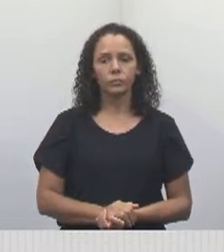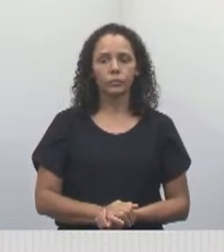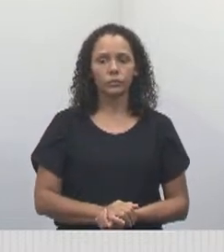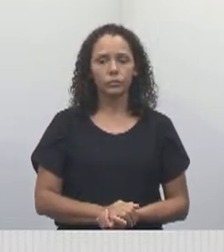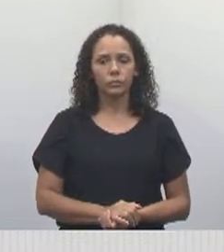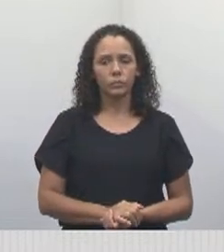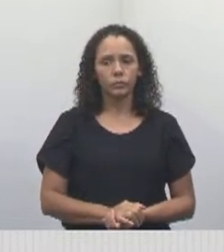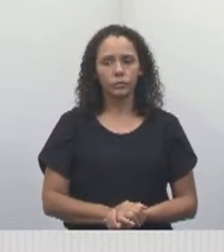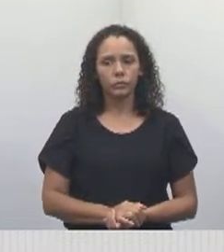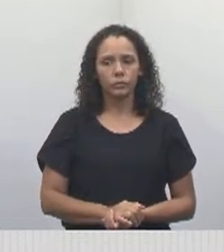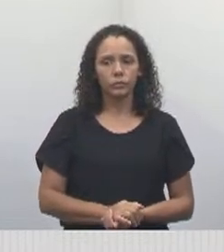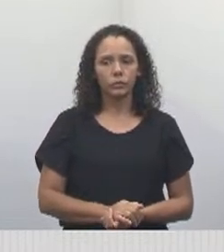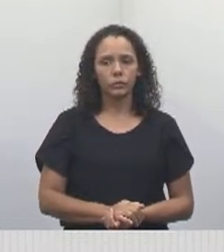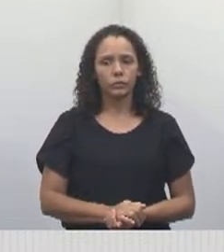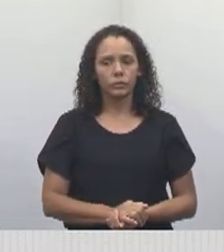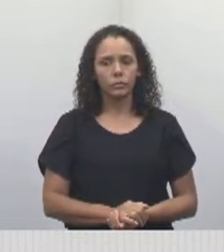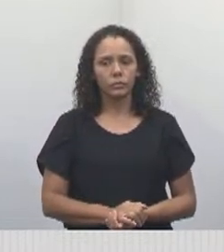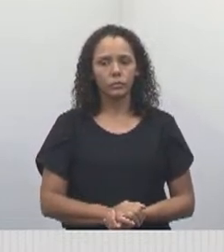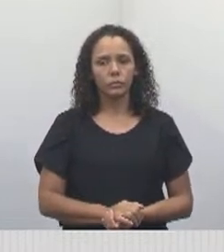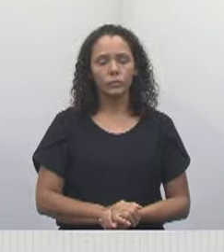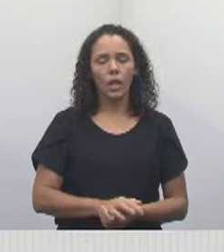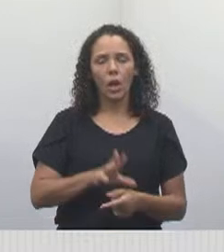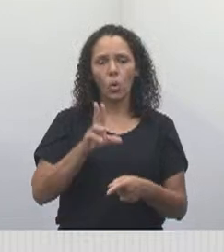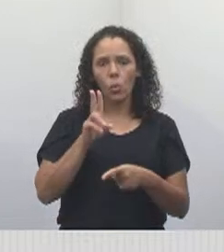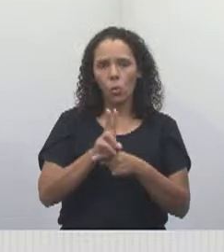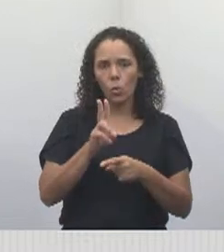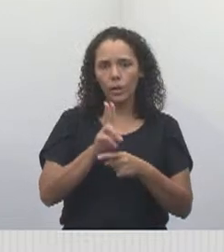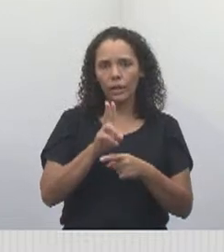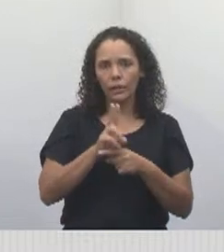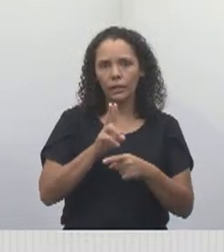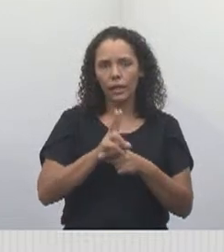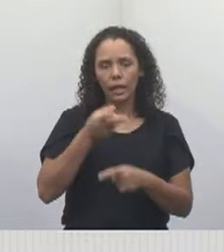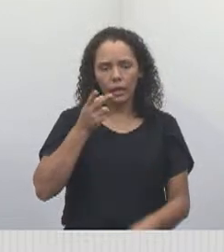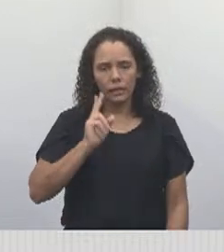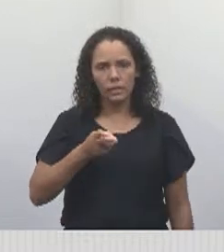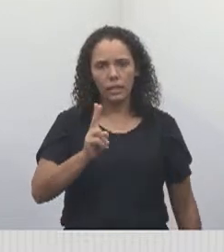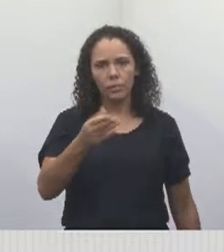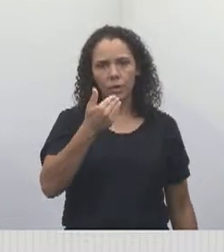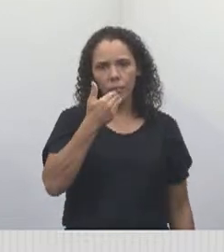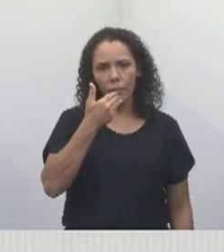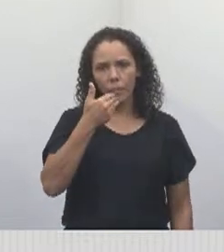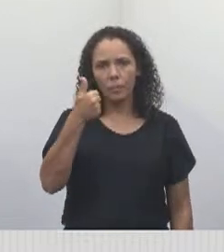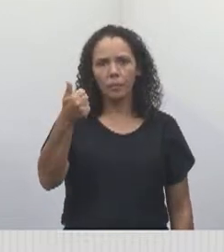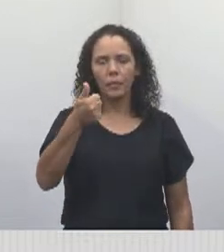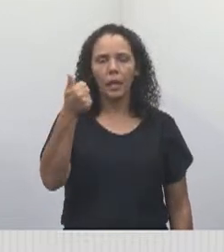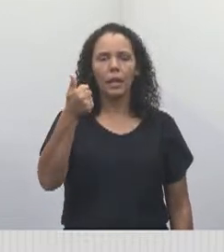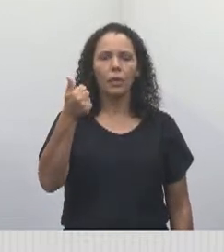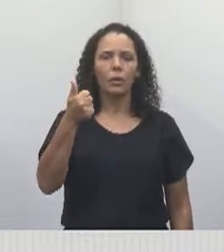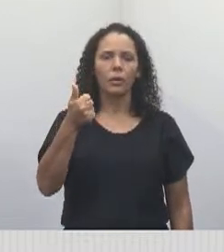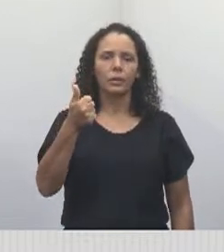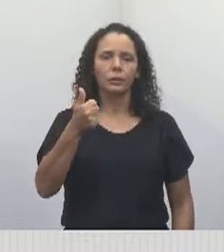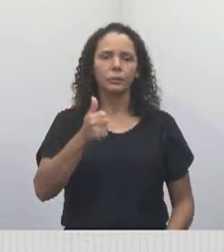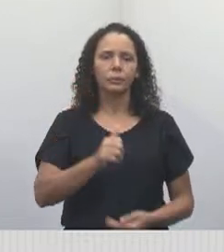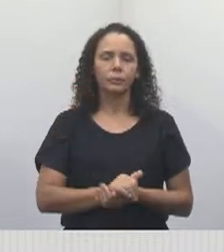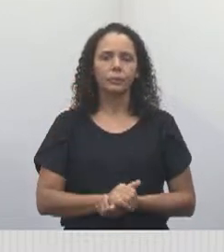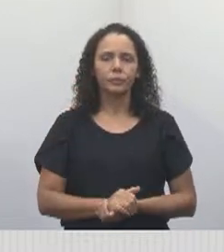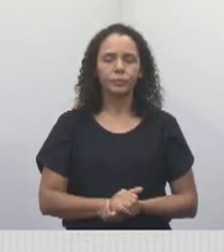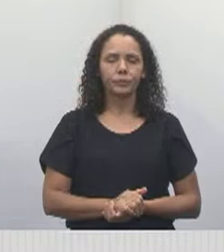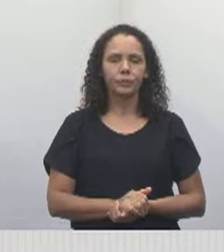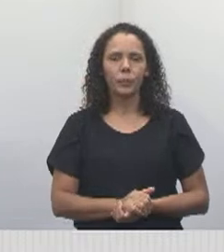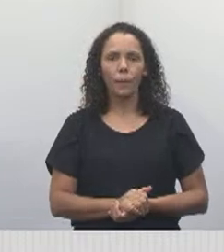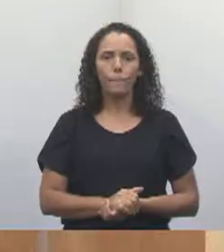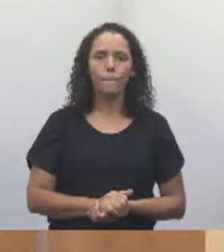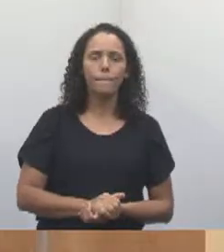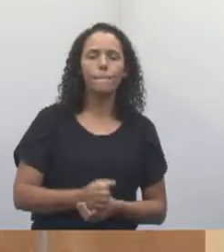o custo do cuidado é sempre menor que o custo do reparo. Um forte